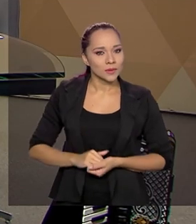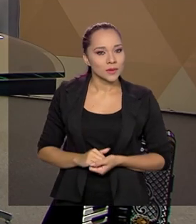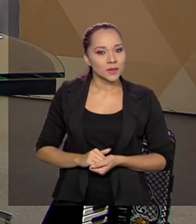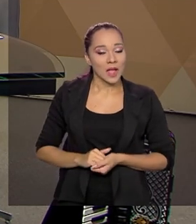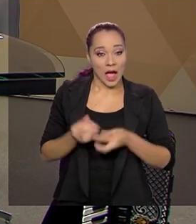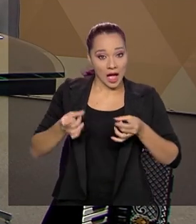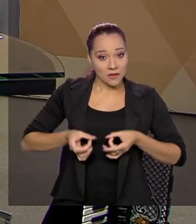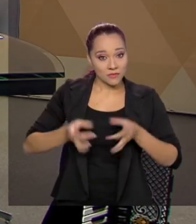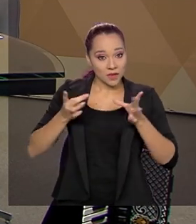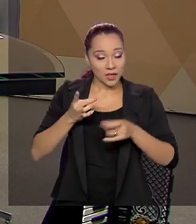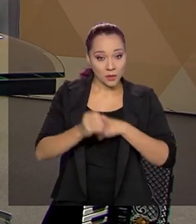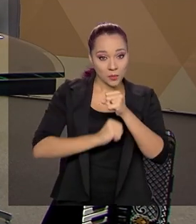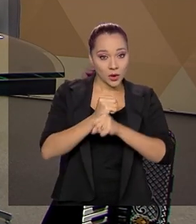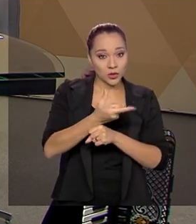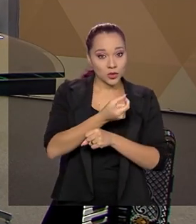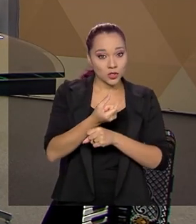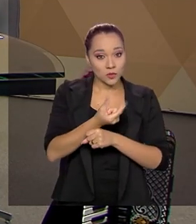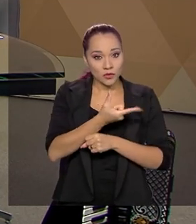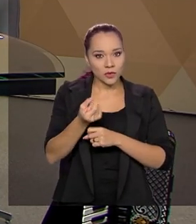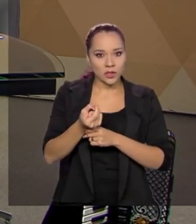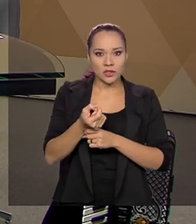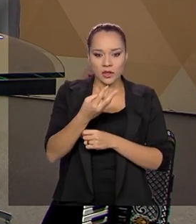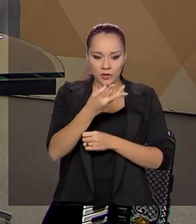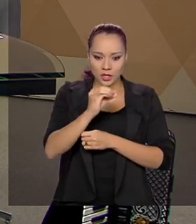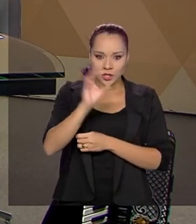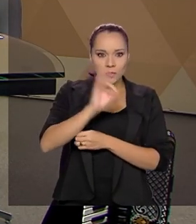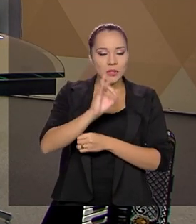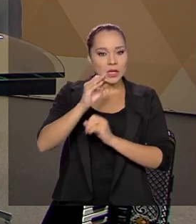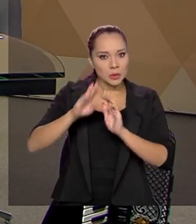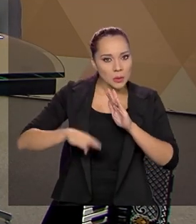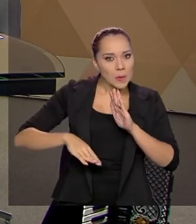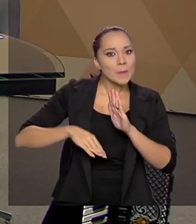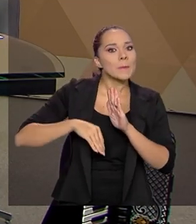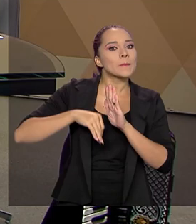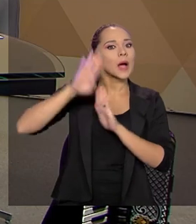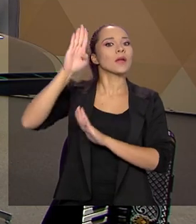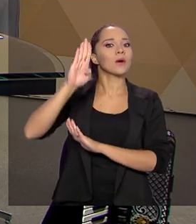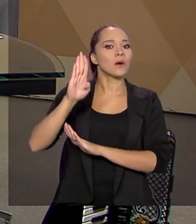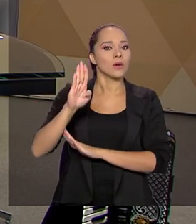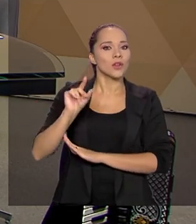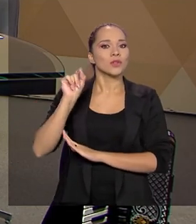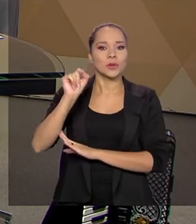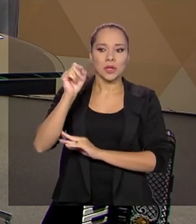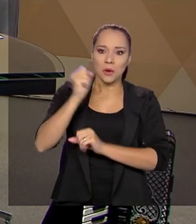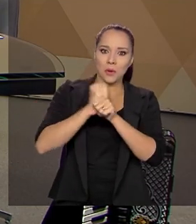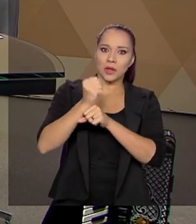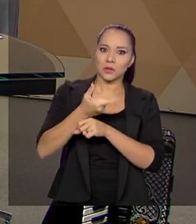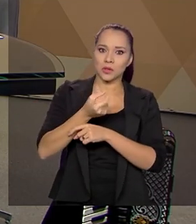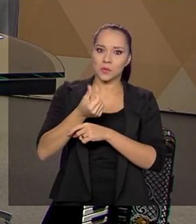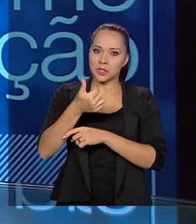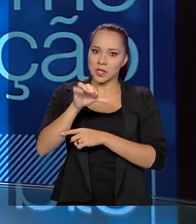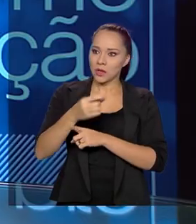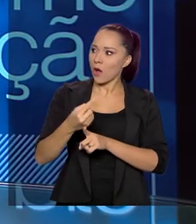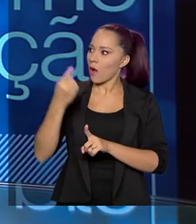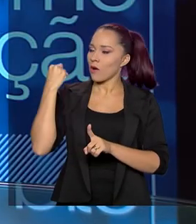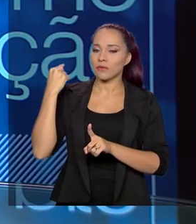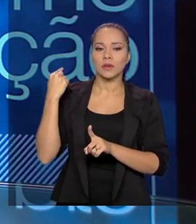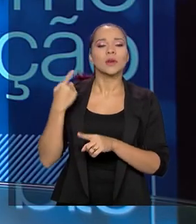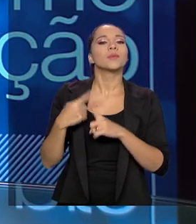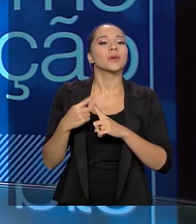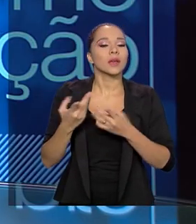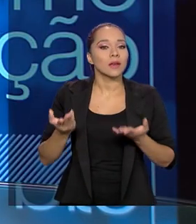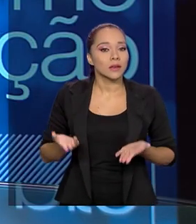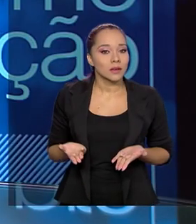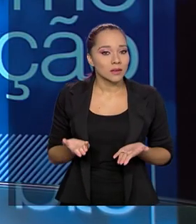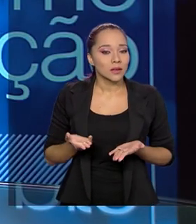A venda de 2020 foi 30% maior de embarcos, de embarcações, do que a de 2019. A procura, por quê?